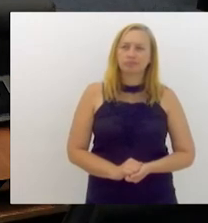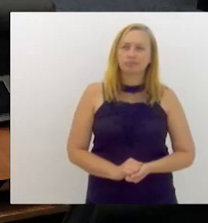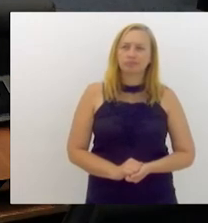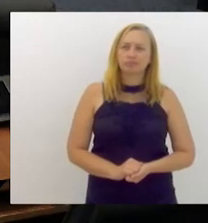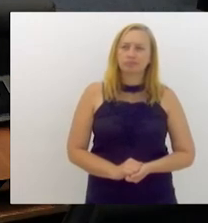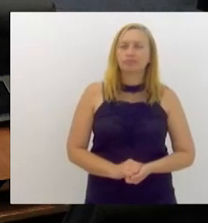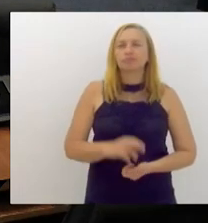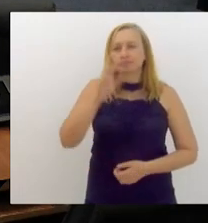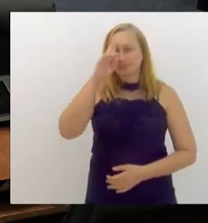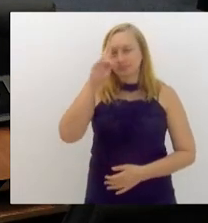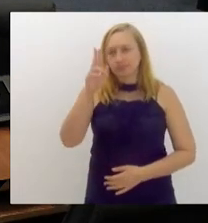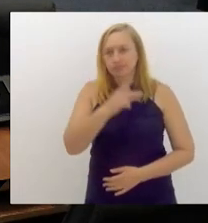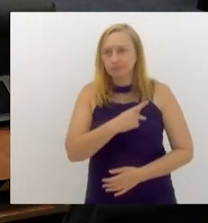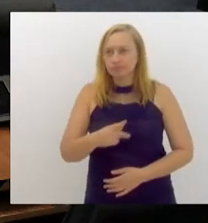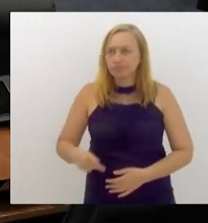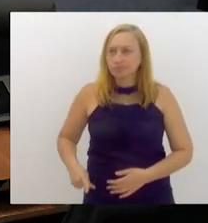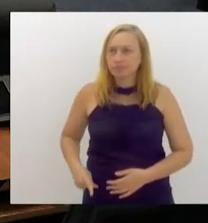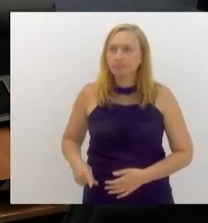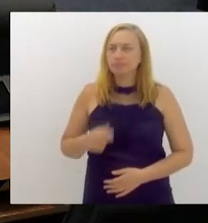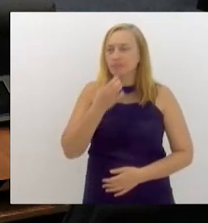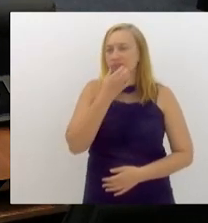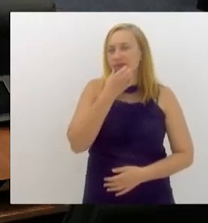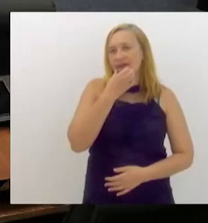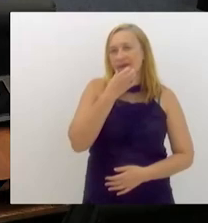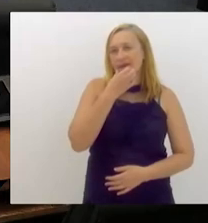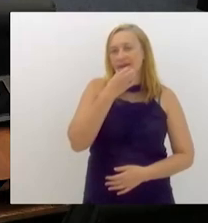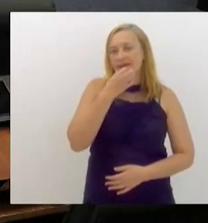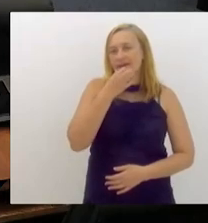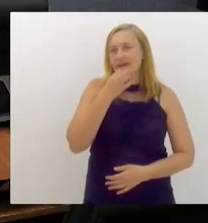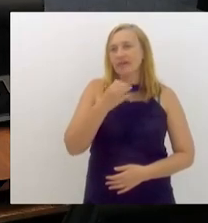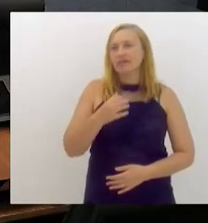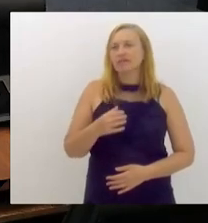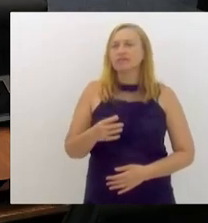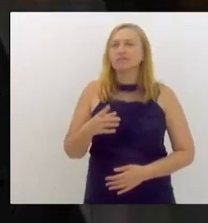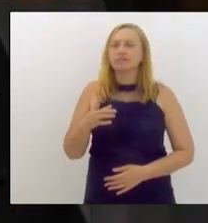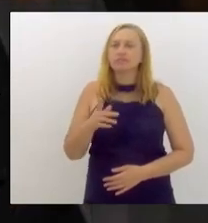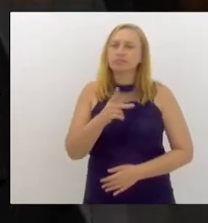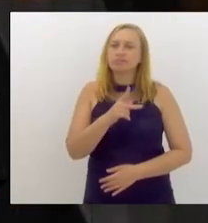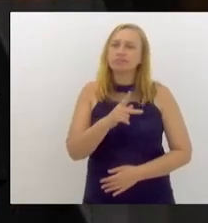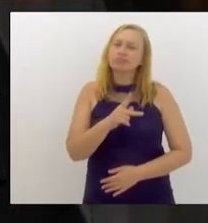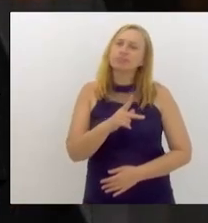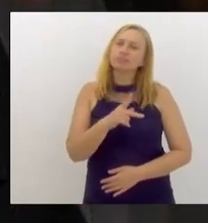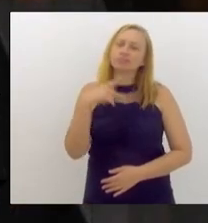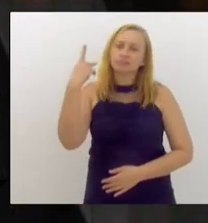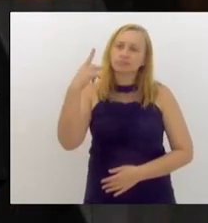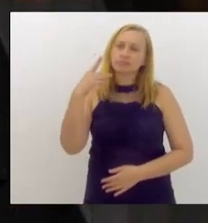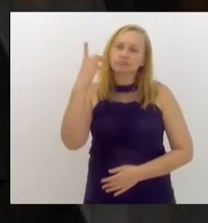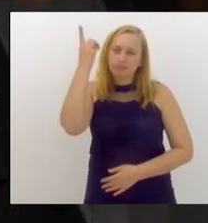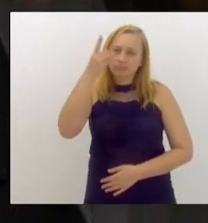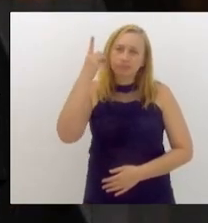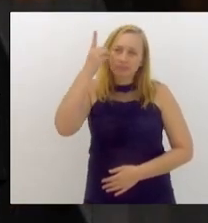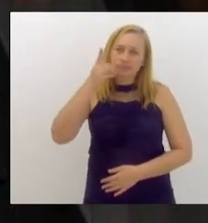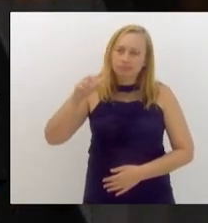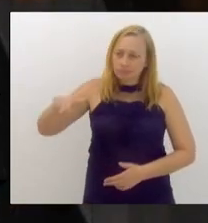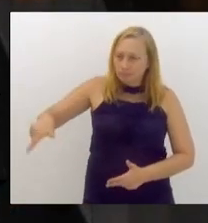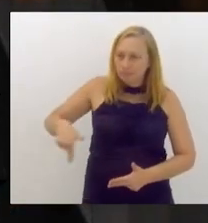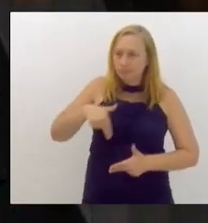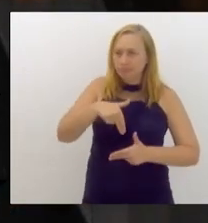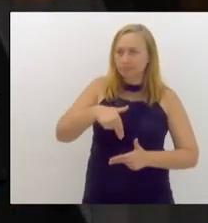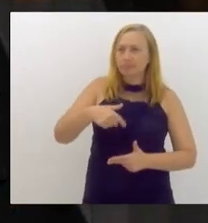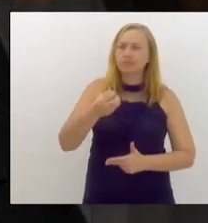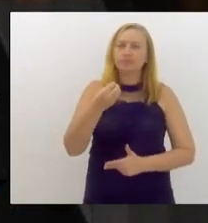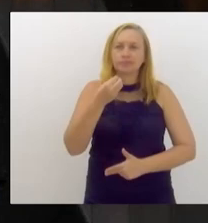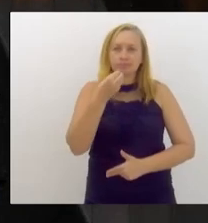Senhor presidente, senhores deputados, subo à tribuna nesta oportunidade